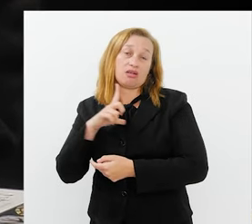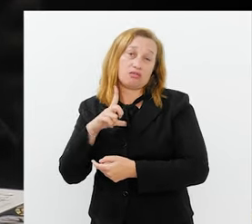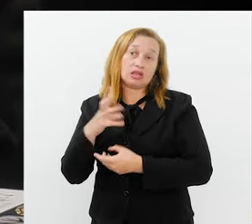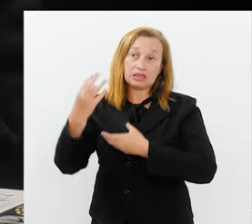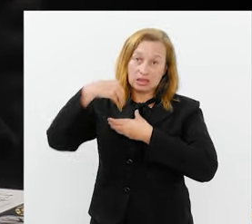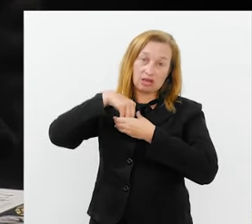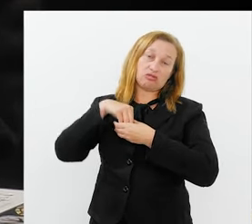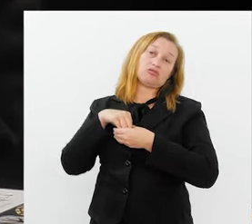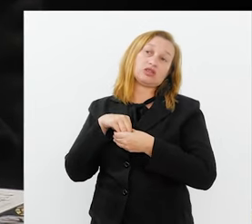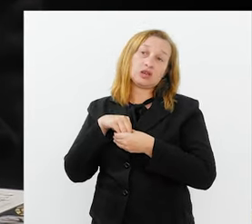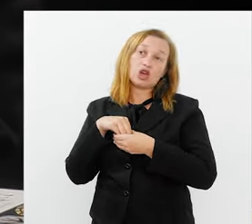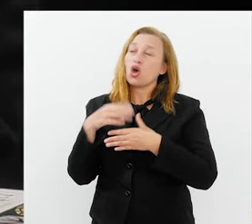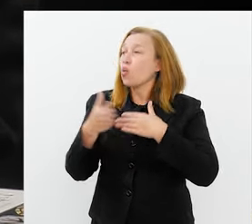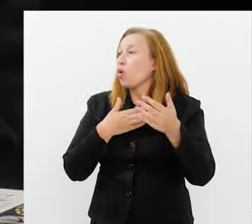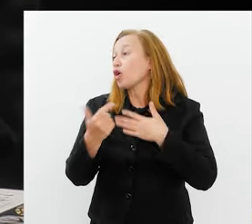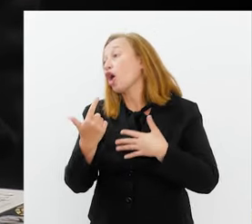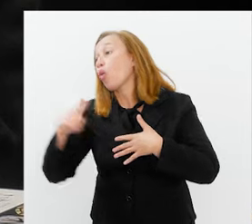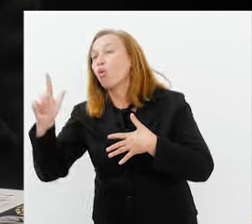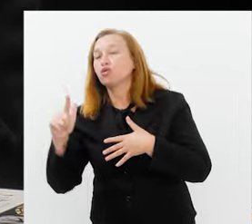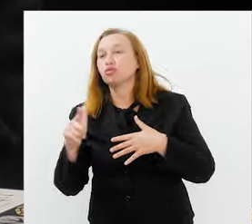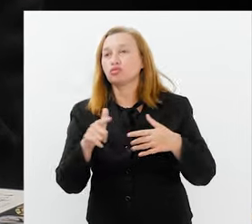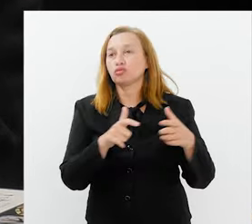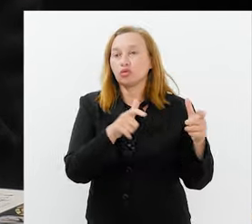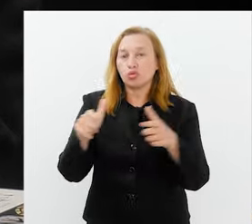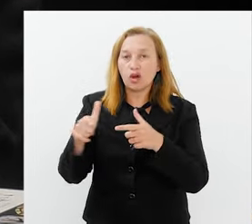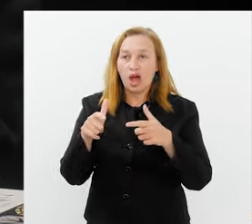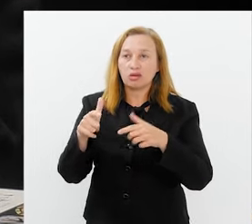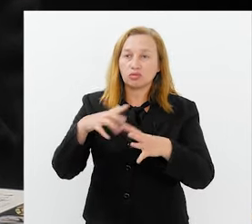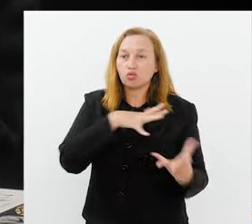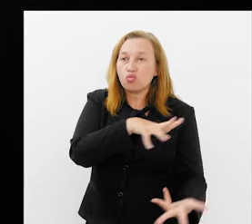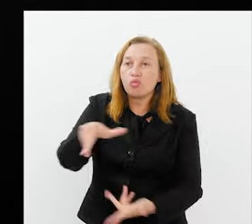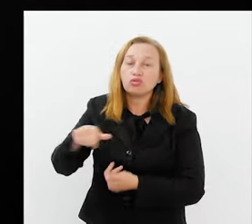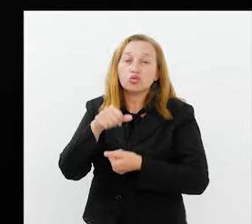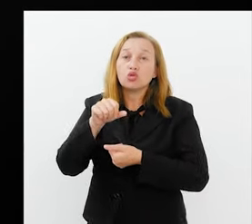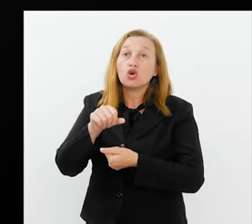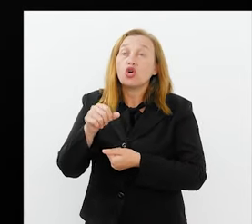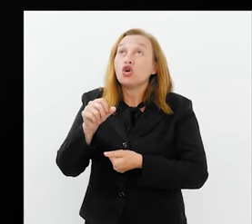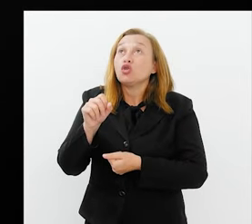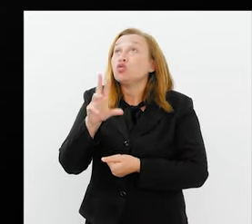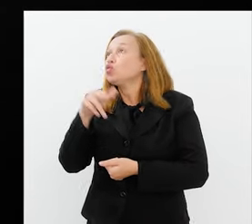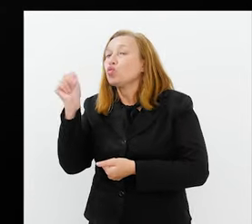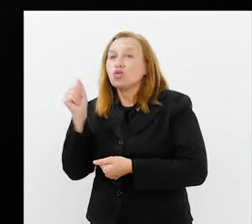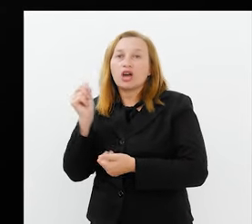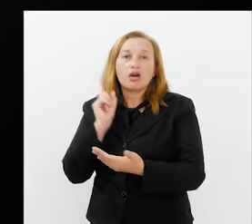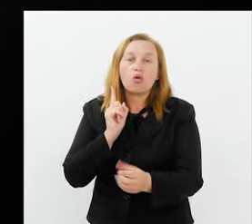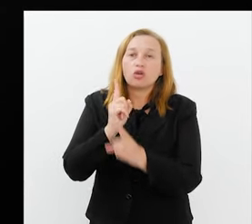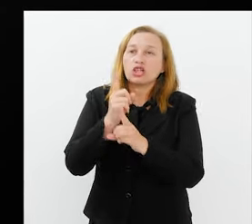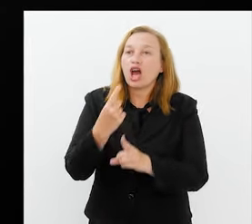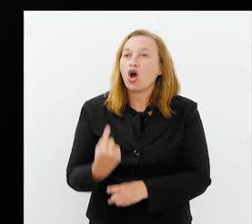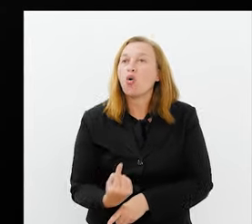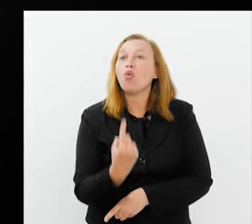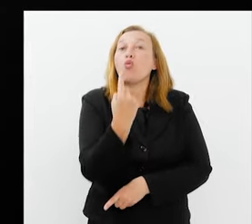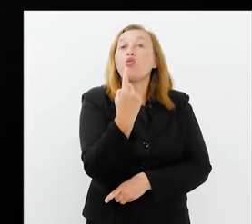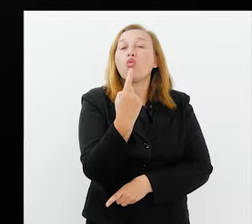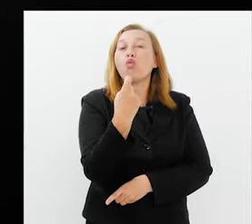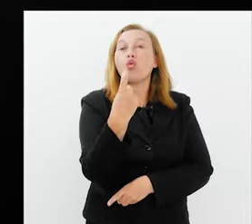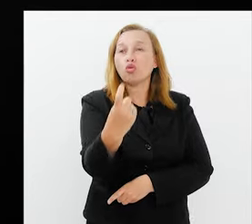de outros lugares do mundo, em qualquer outro lugar do mundo, você nunca ia ter um profissional que cria enredo, desenha